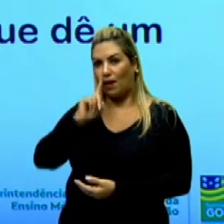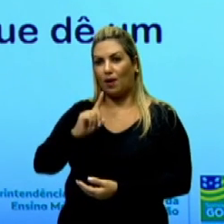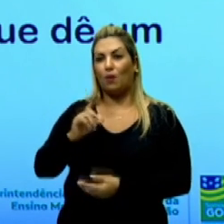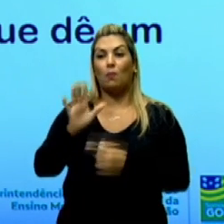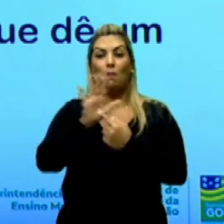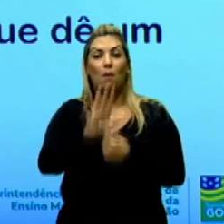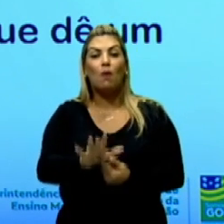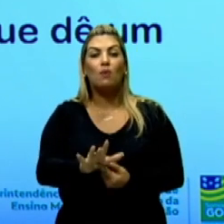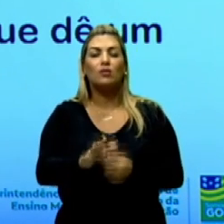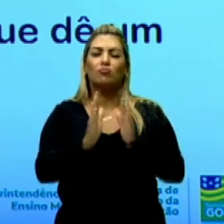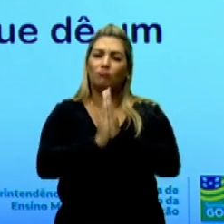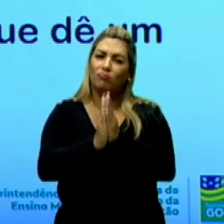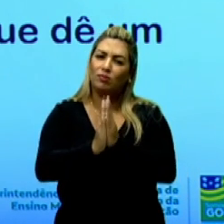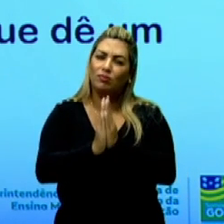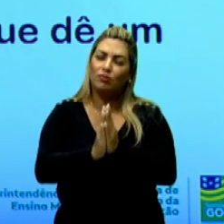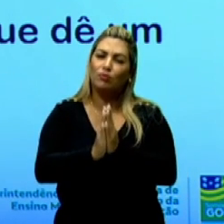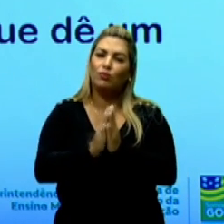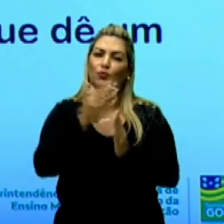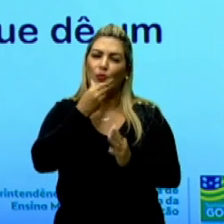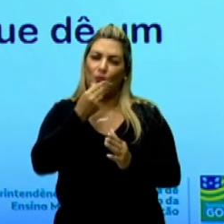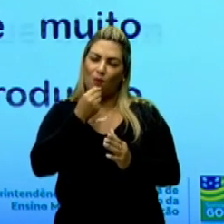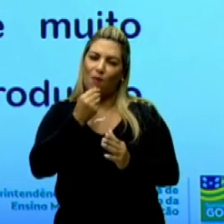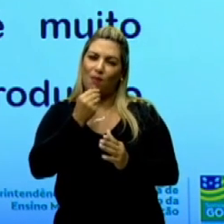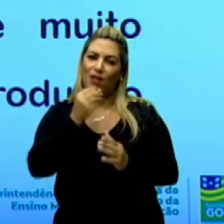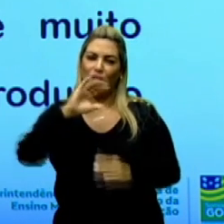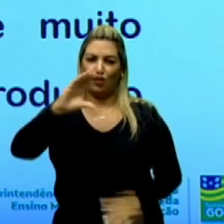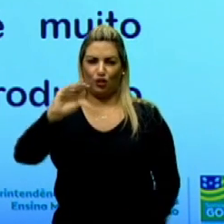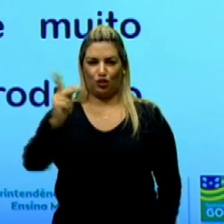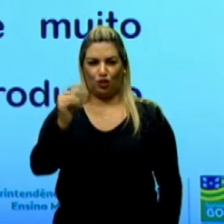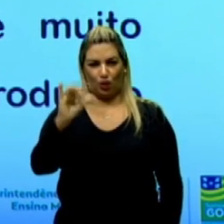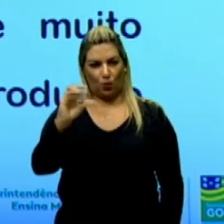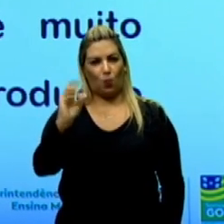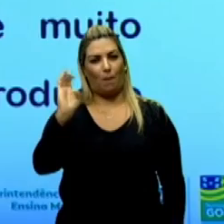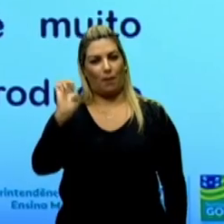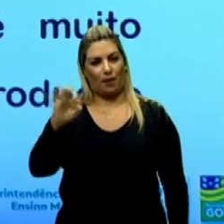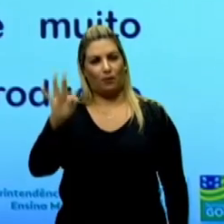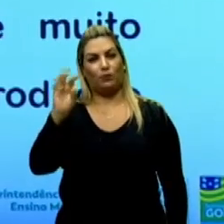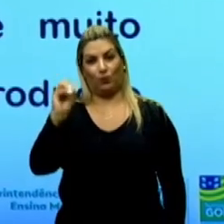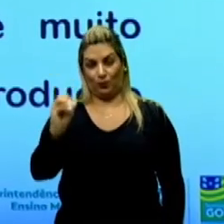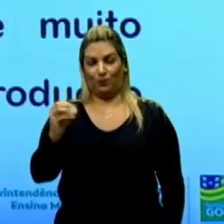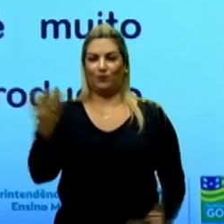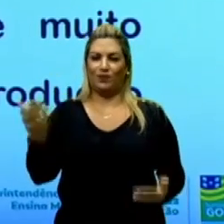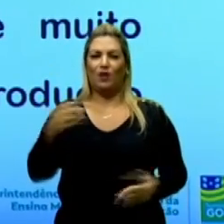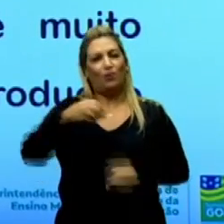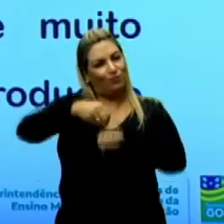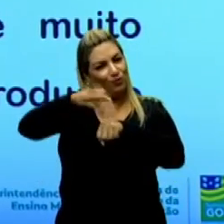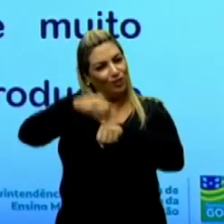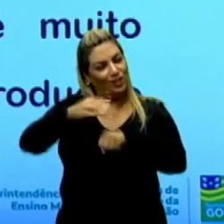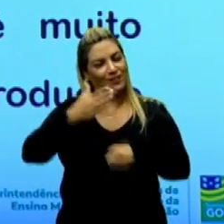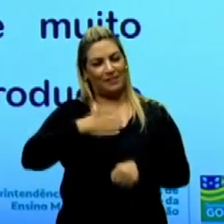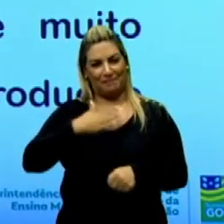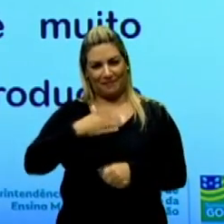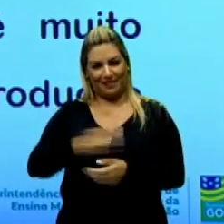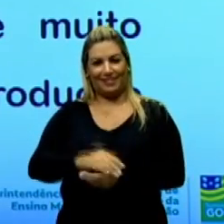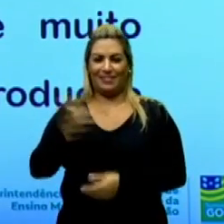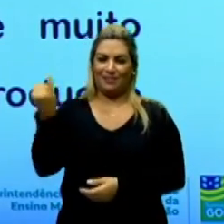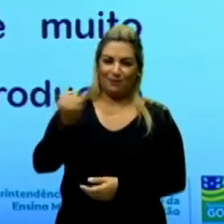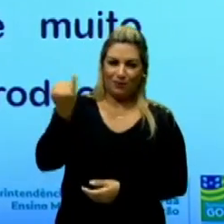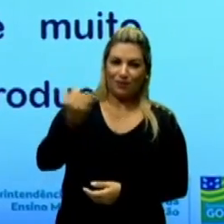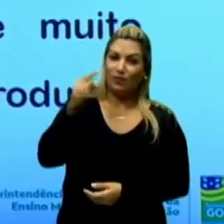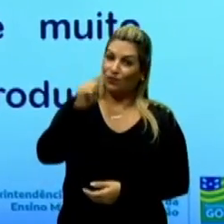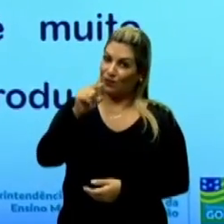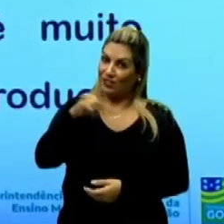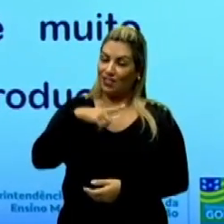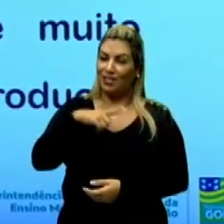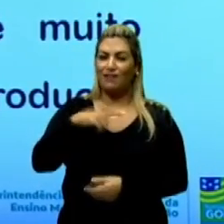súplica do protagonista, o Chico Bento, nessa história. Bom, as dicas do Ivaí. É muito importante que